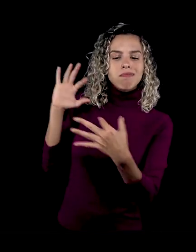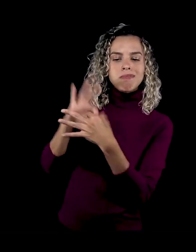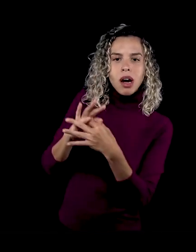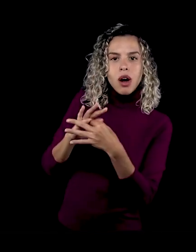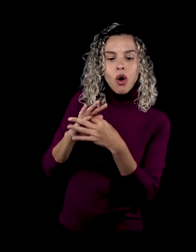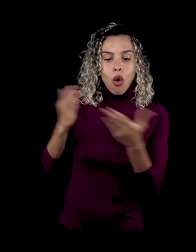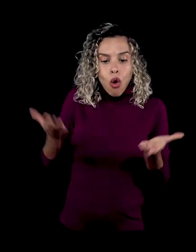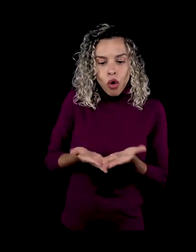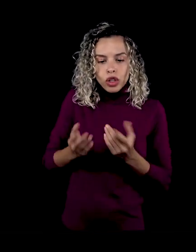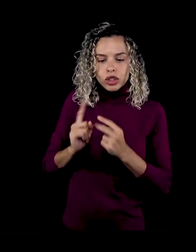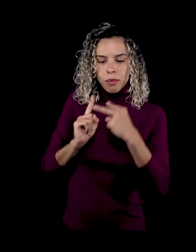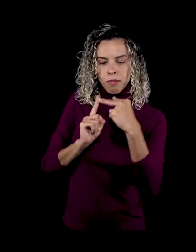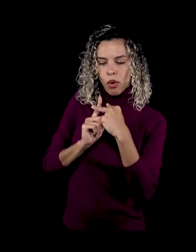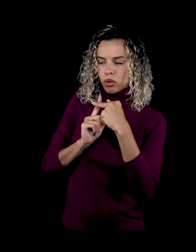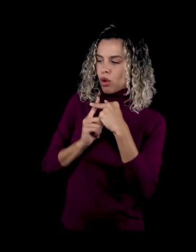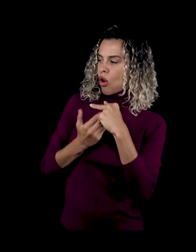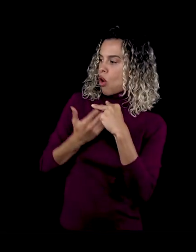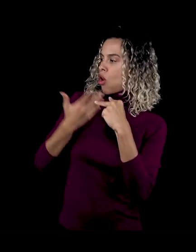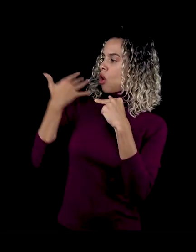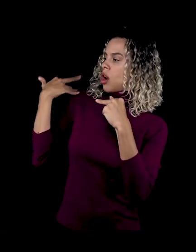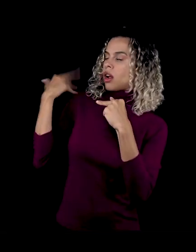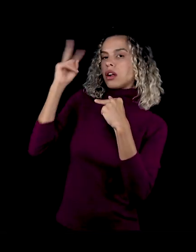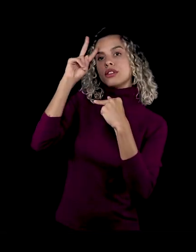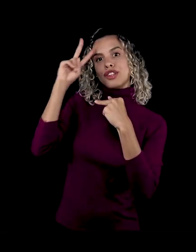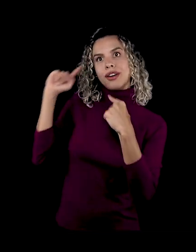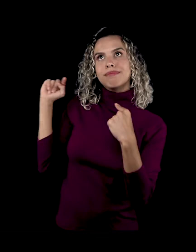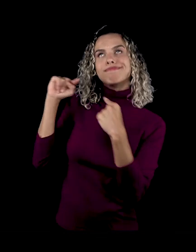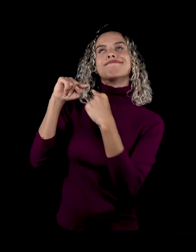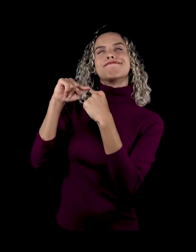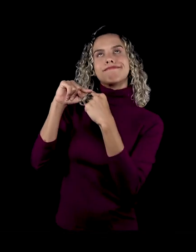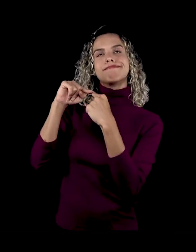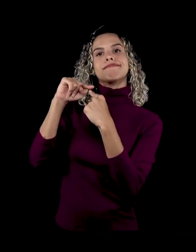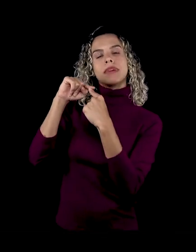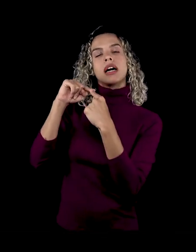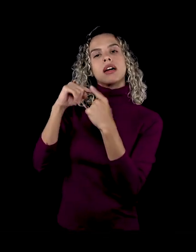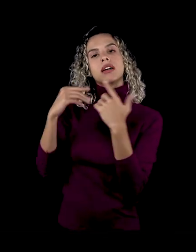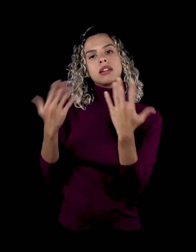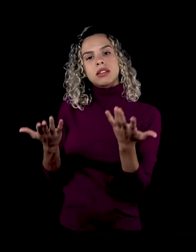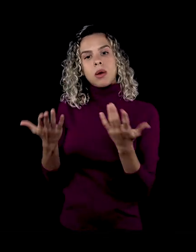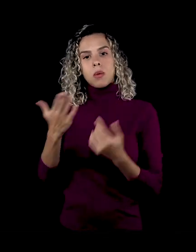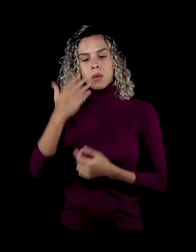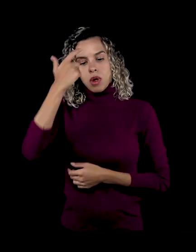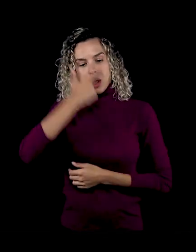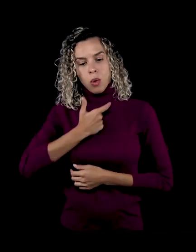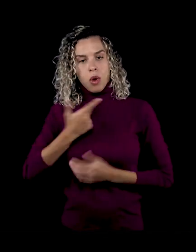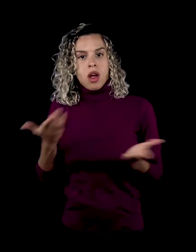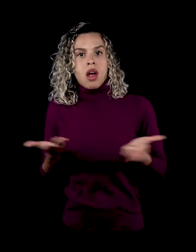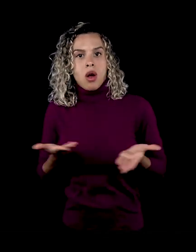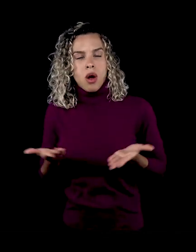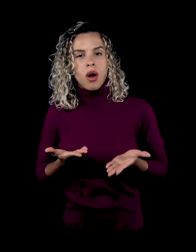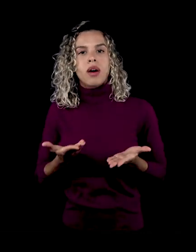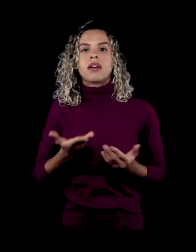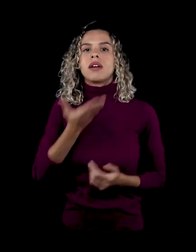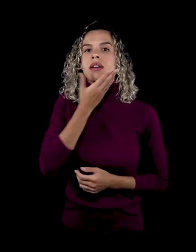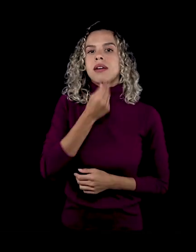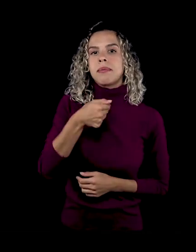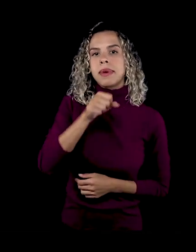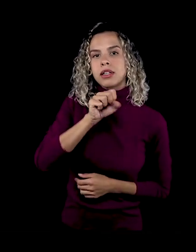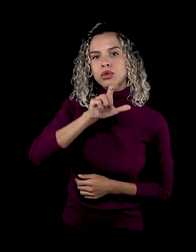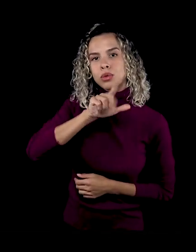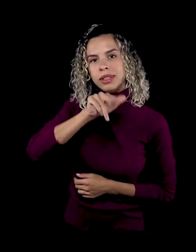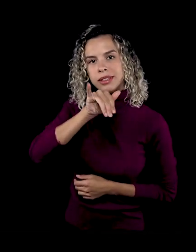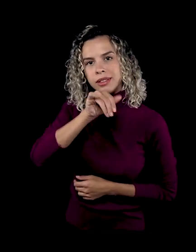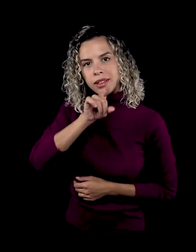de vista onde eu estou hoje. Então, o ponto de vista em que eu acesso uma masculinidade mais passável,